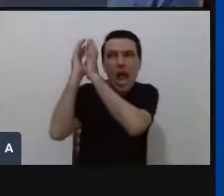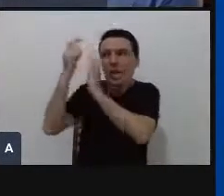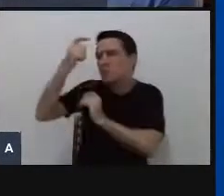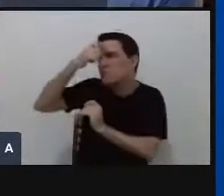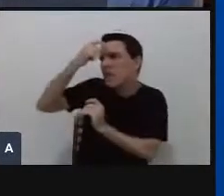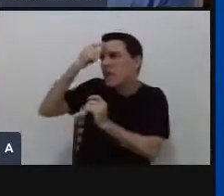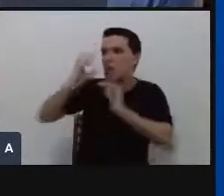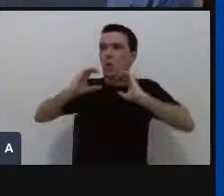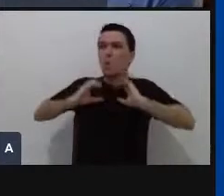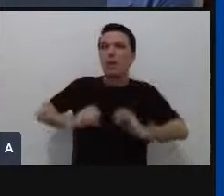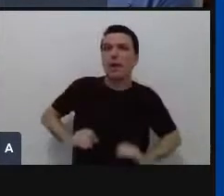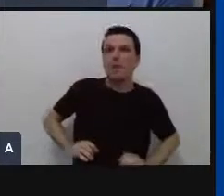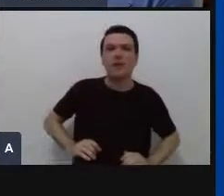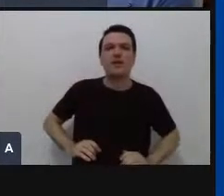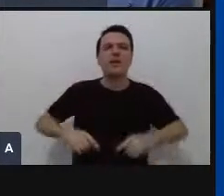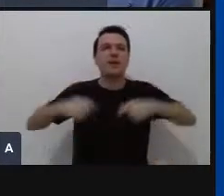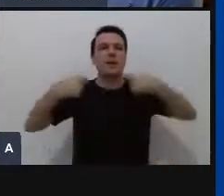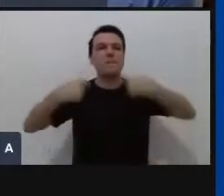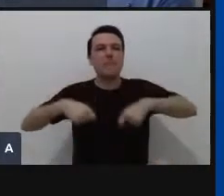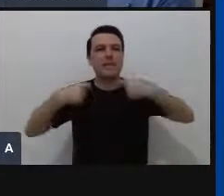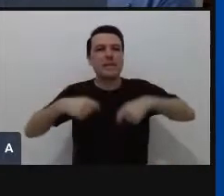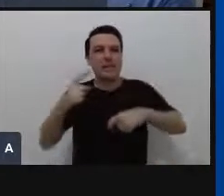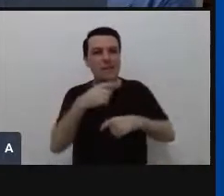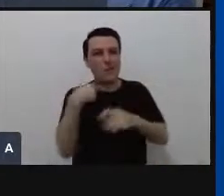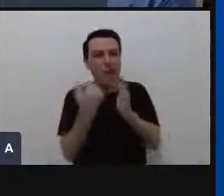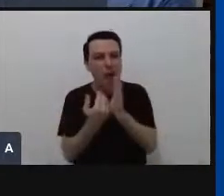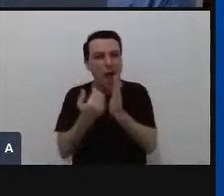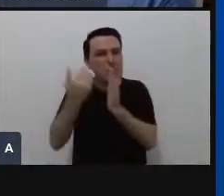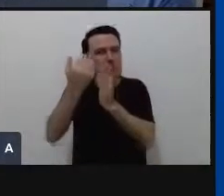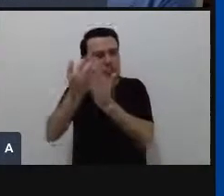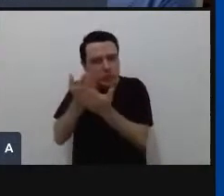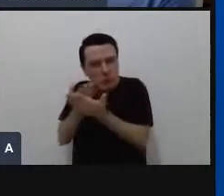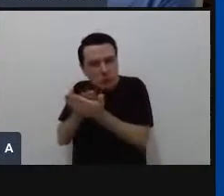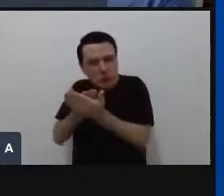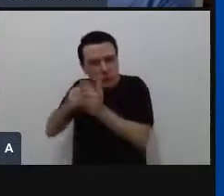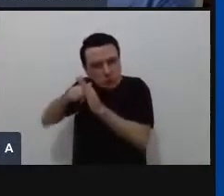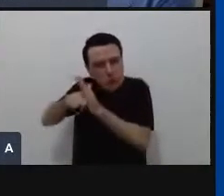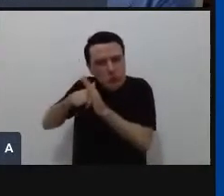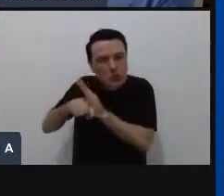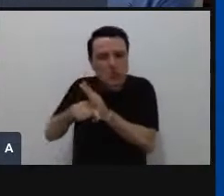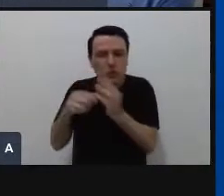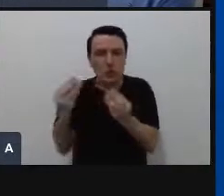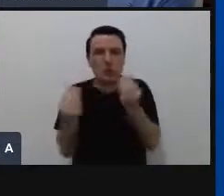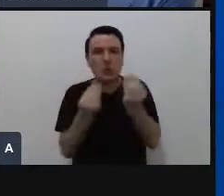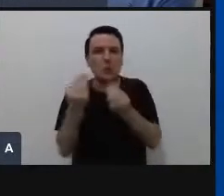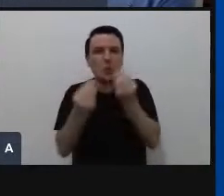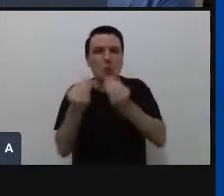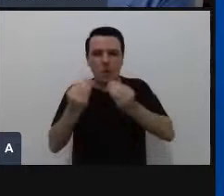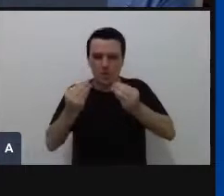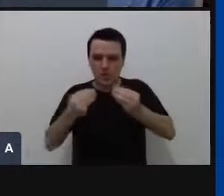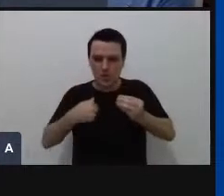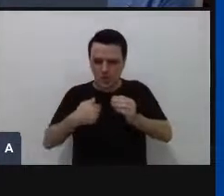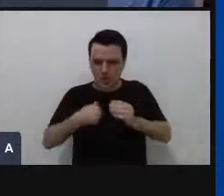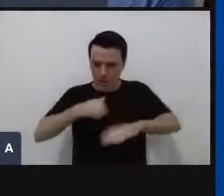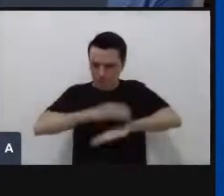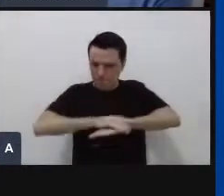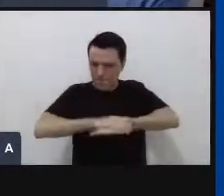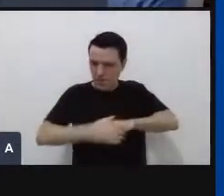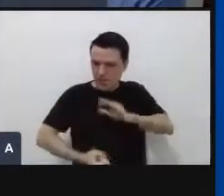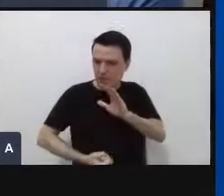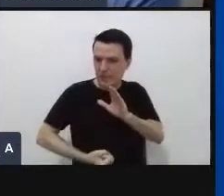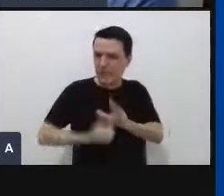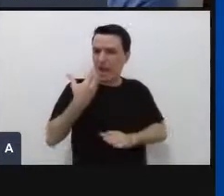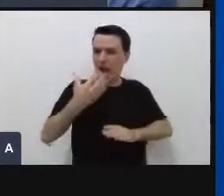A gente precisa mergulhar, então, um pouco mais fundo e ir na raiz para desenvolver essas competências mais relacionadas ao